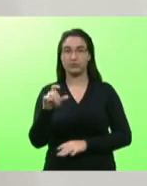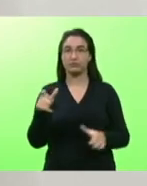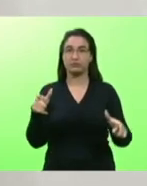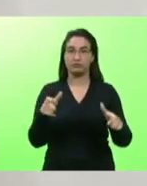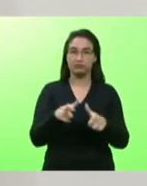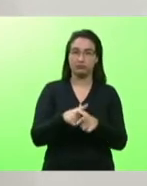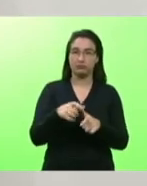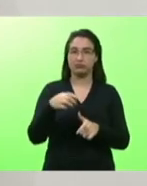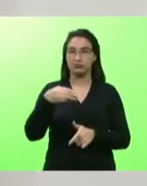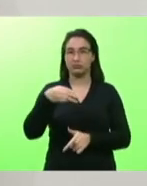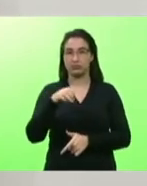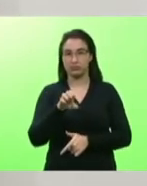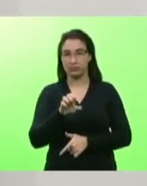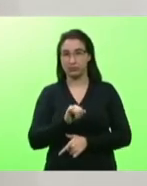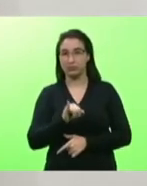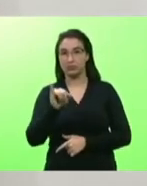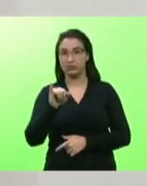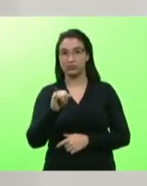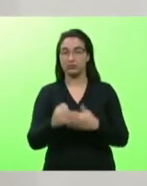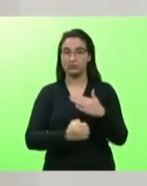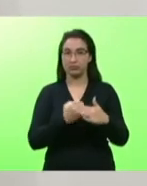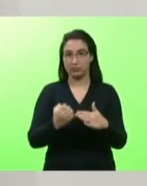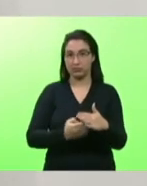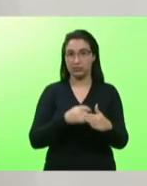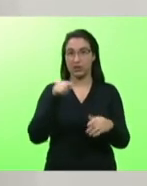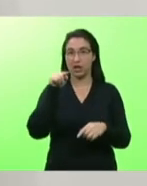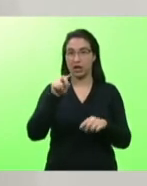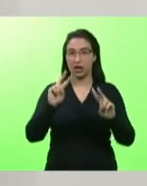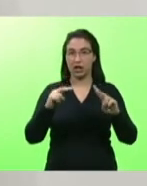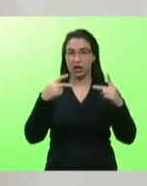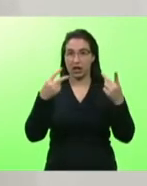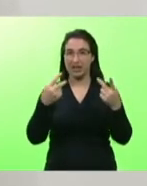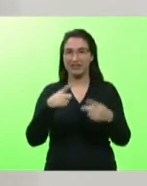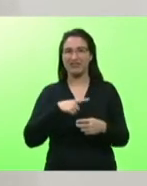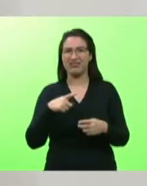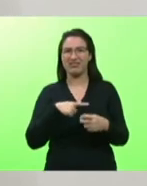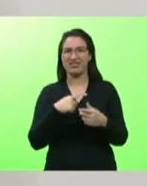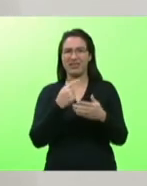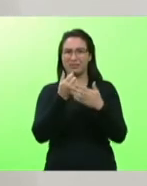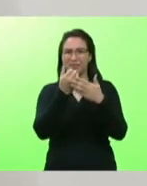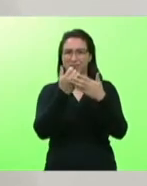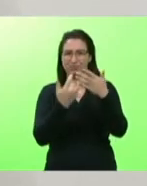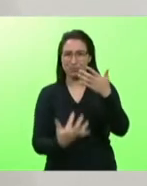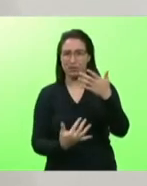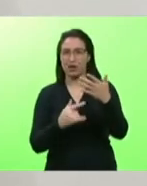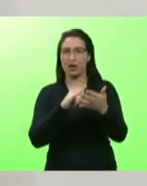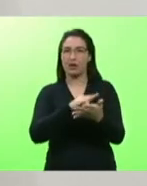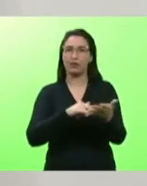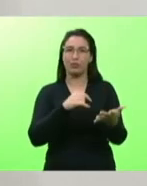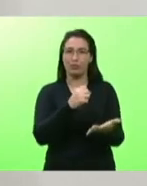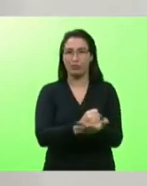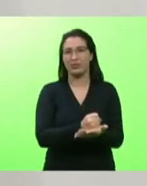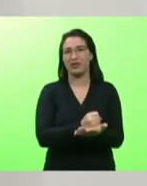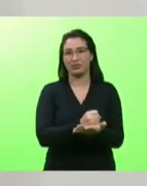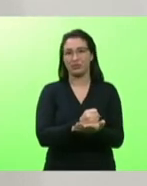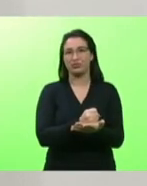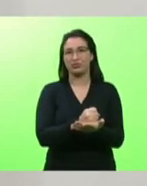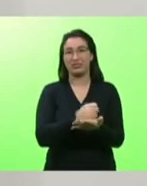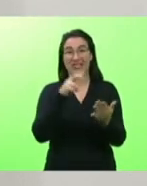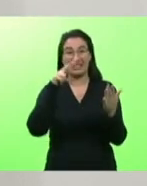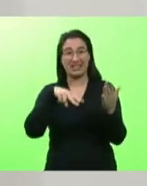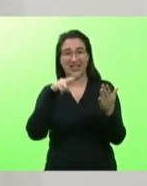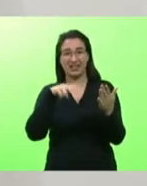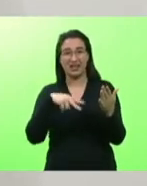site e você clica lá no link tem um monte de documento quando você começa a ler você se